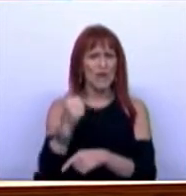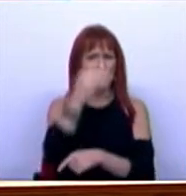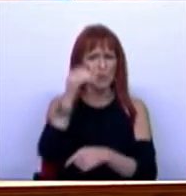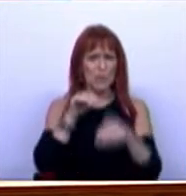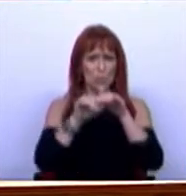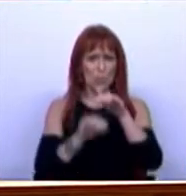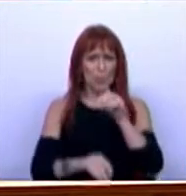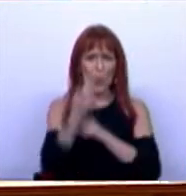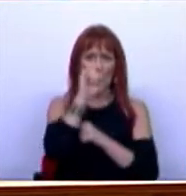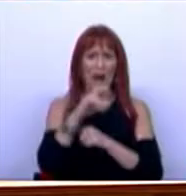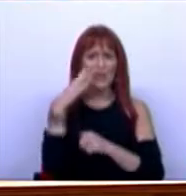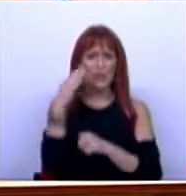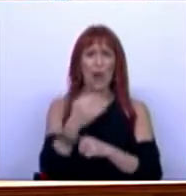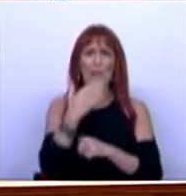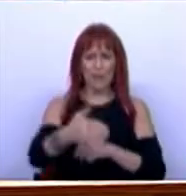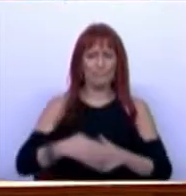das reservas de gás natural. Muito obrigado.